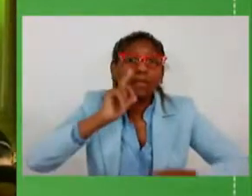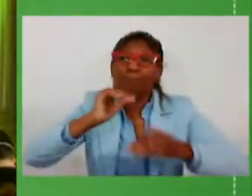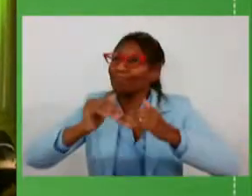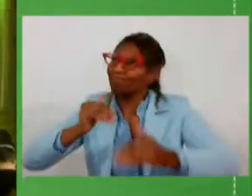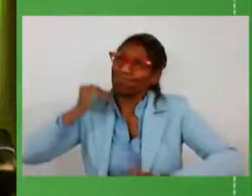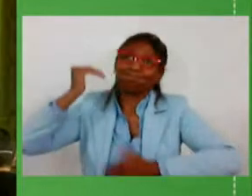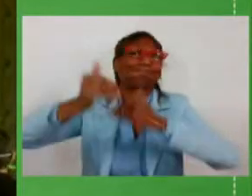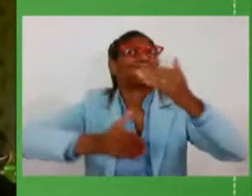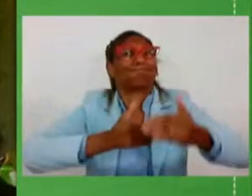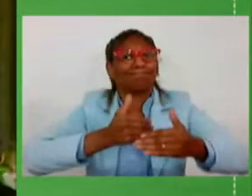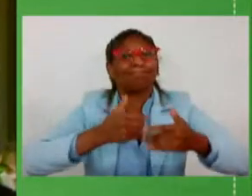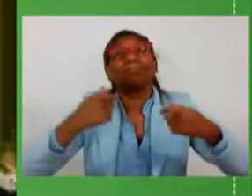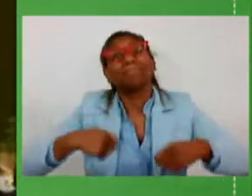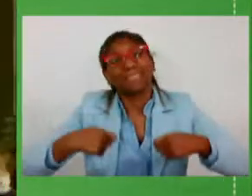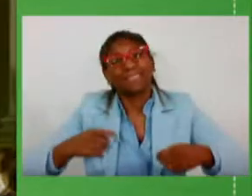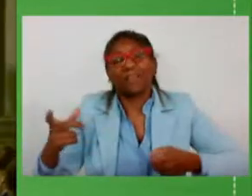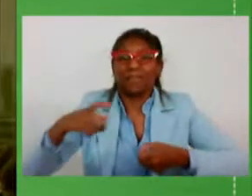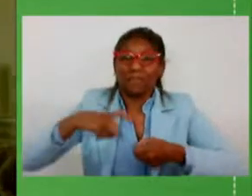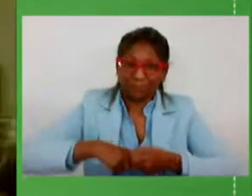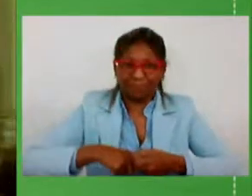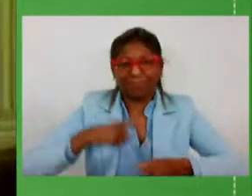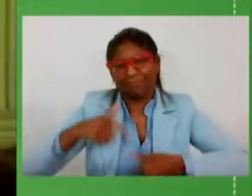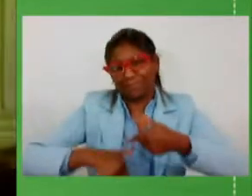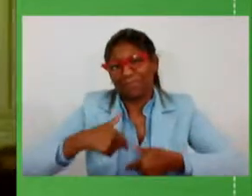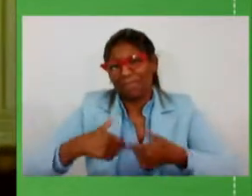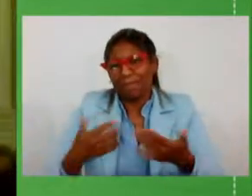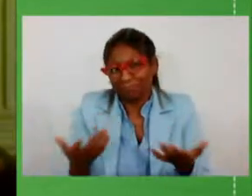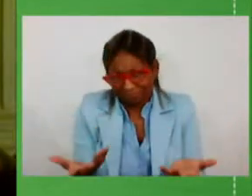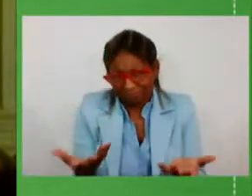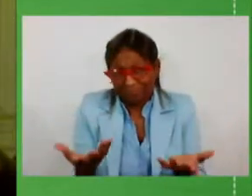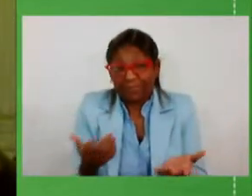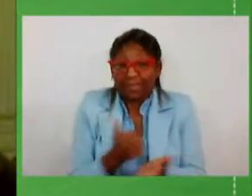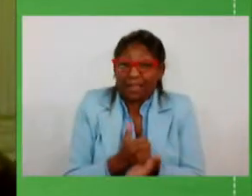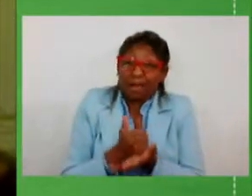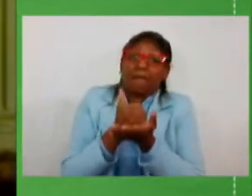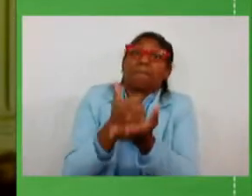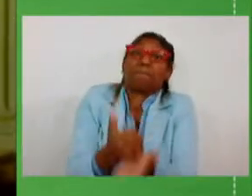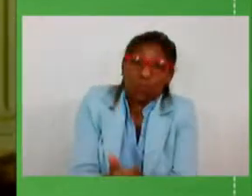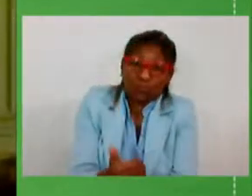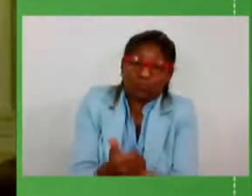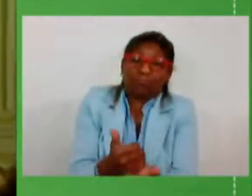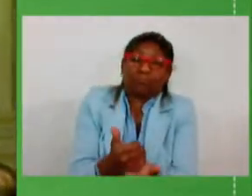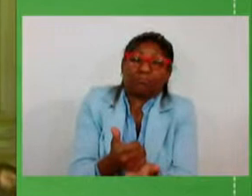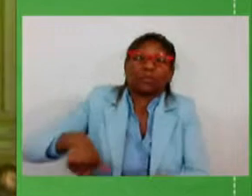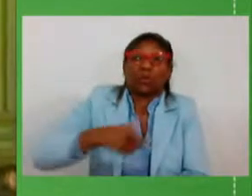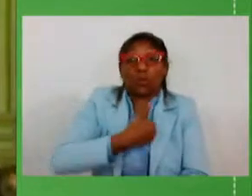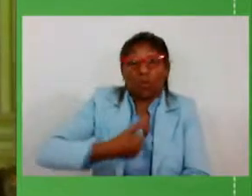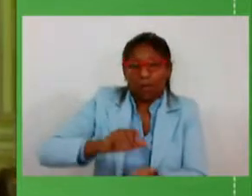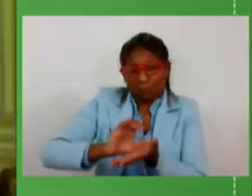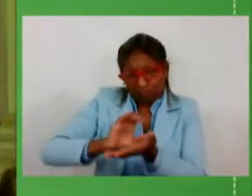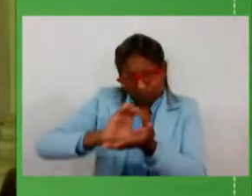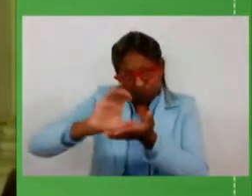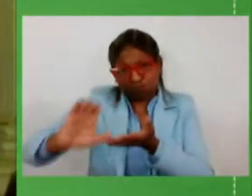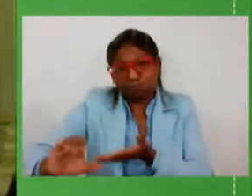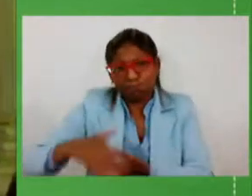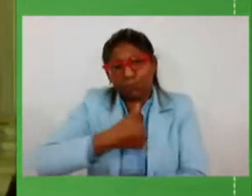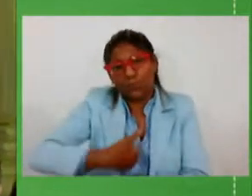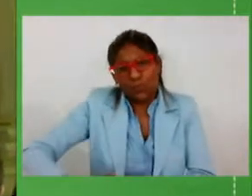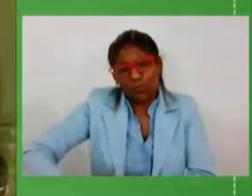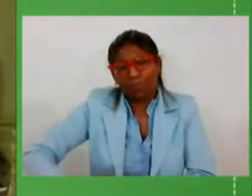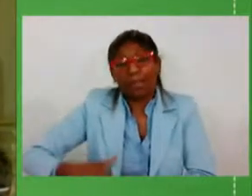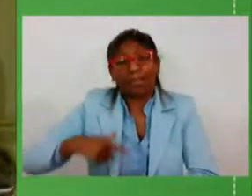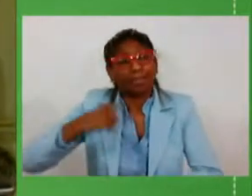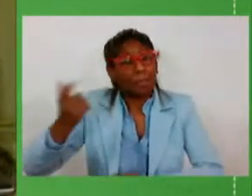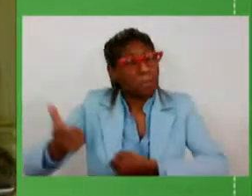desenvolvimento é que a gente precisa dar o suporte também do investimento público o investimento público tem um papel